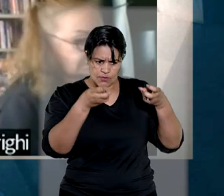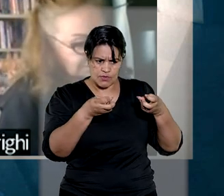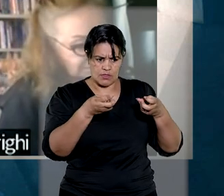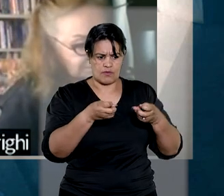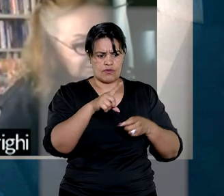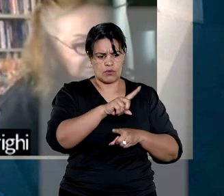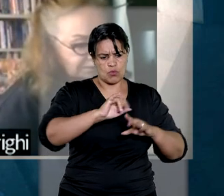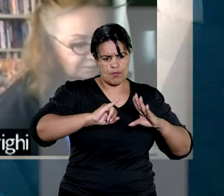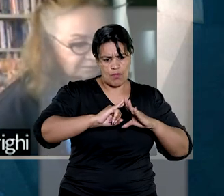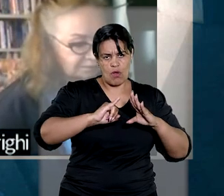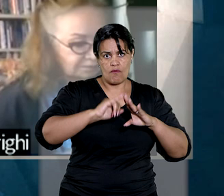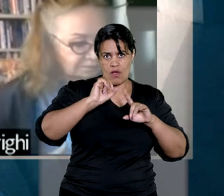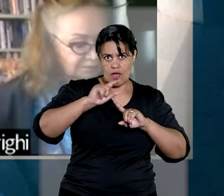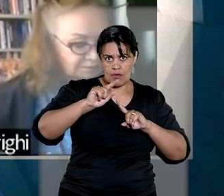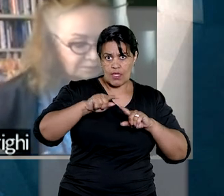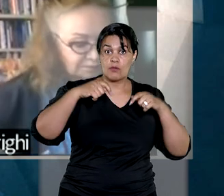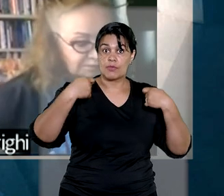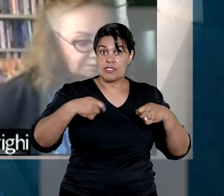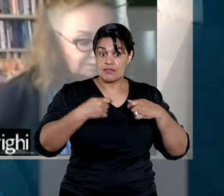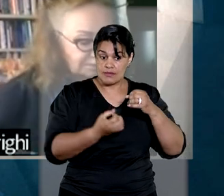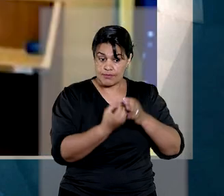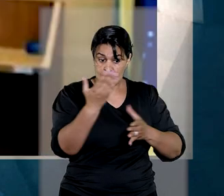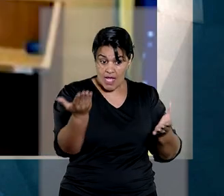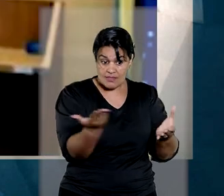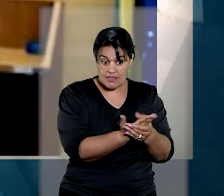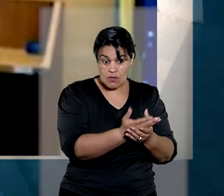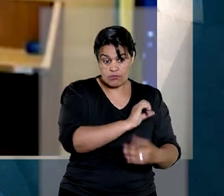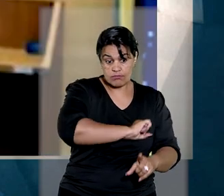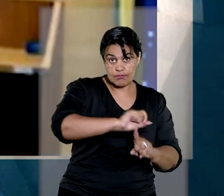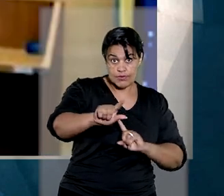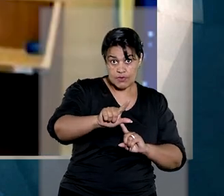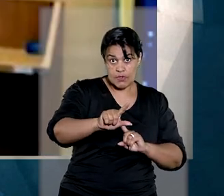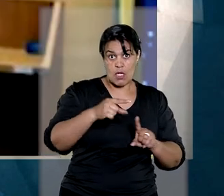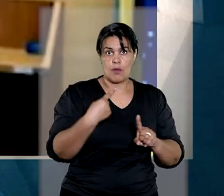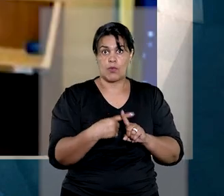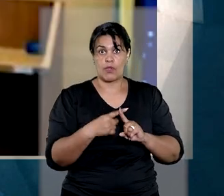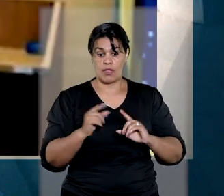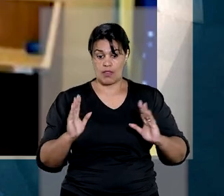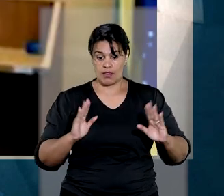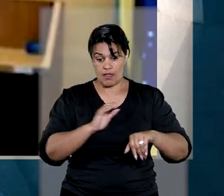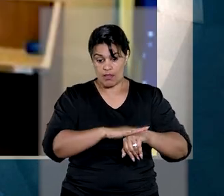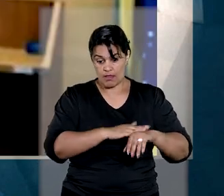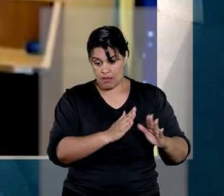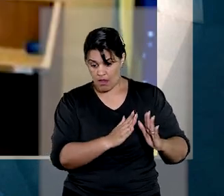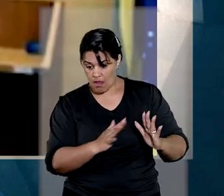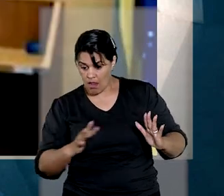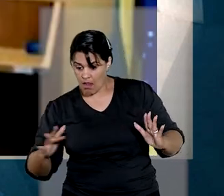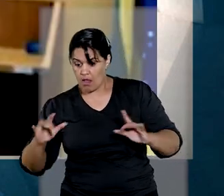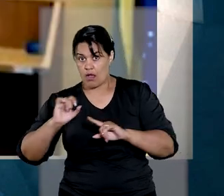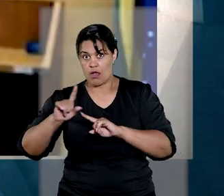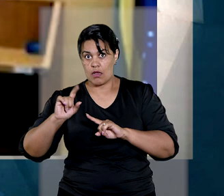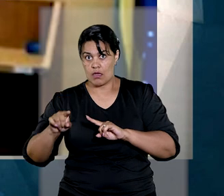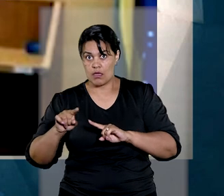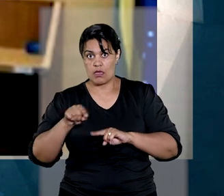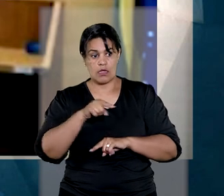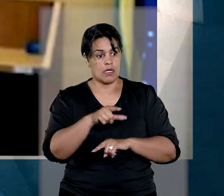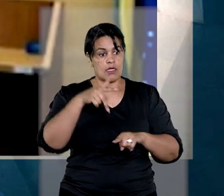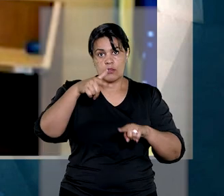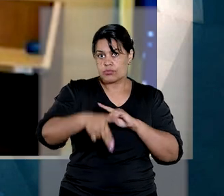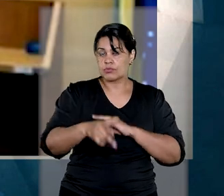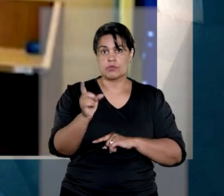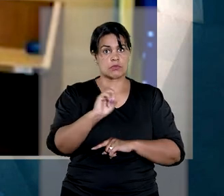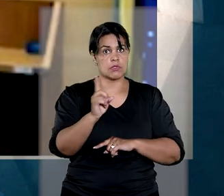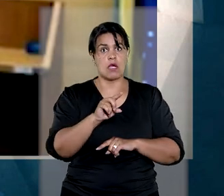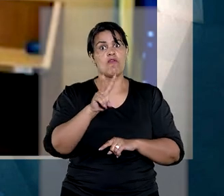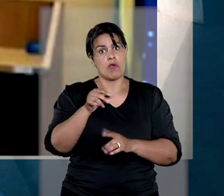imóvel alugado seja feita em ação de despejo, porque a alienação durante a relação locatícia não rompe a locação,